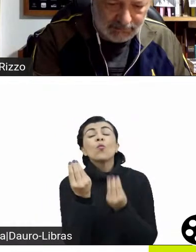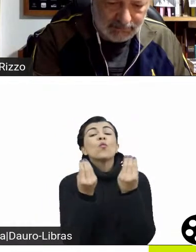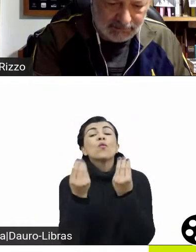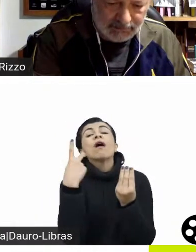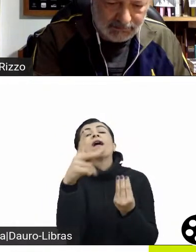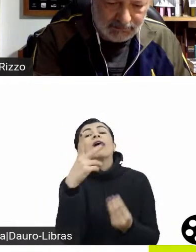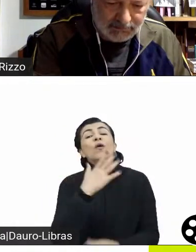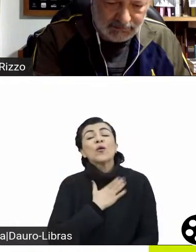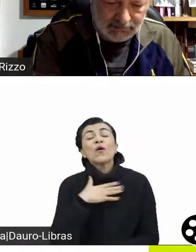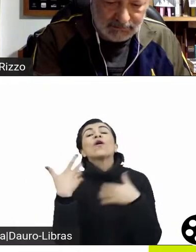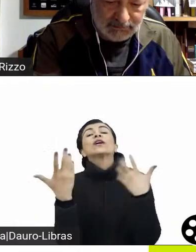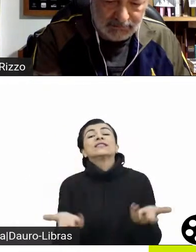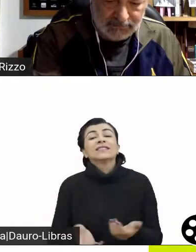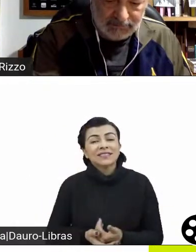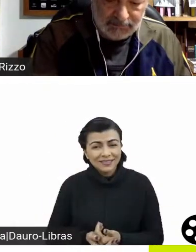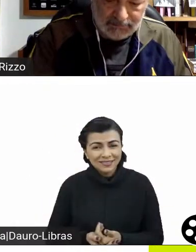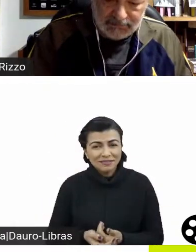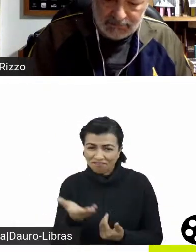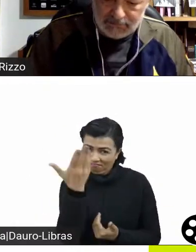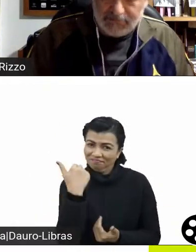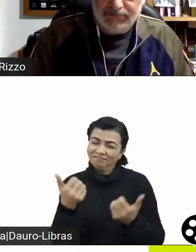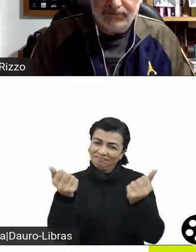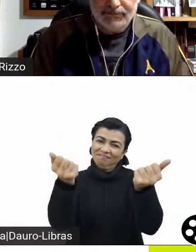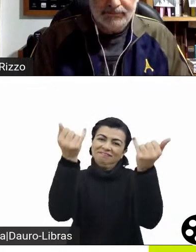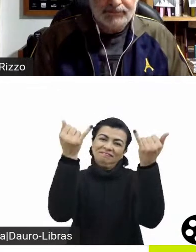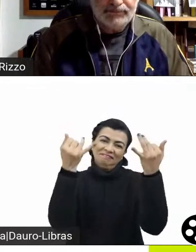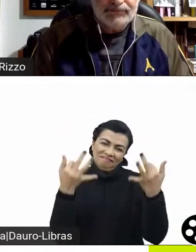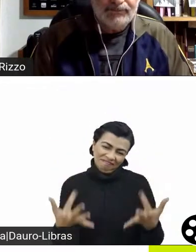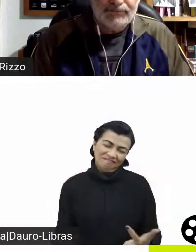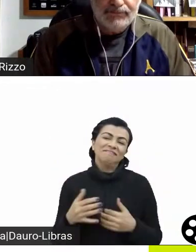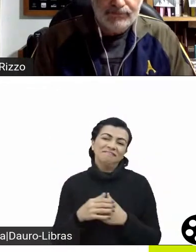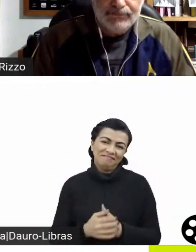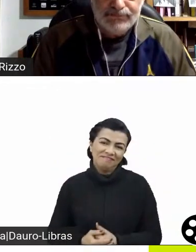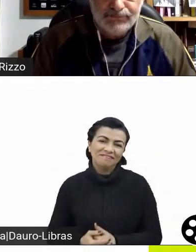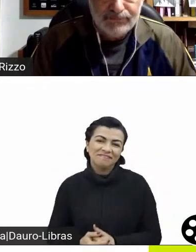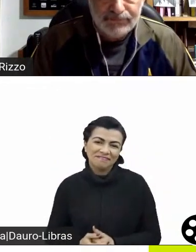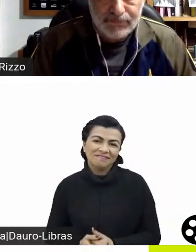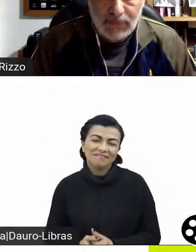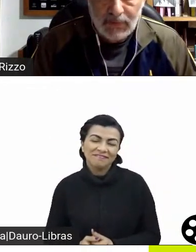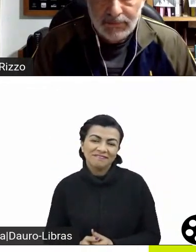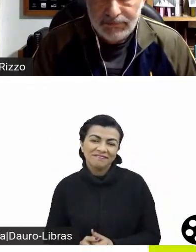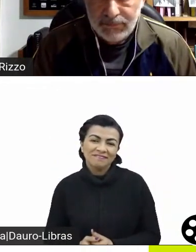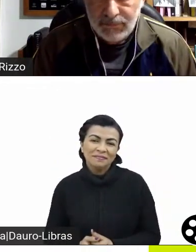cruzar e que elas vão aprender muito uma com a outra naquele momento.